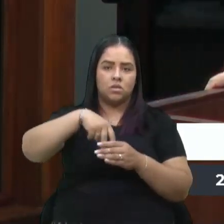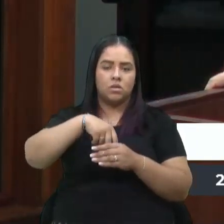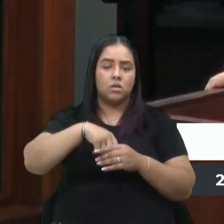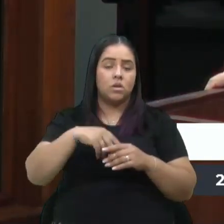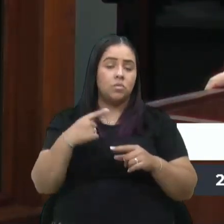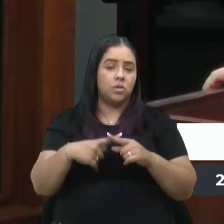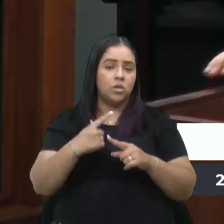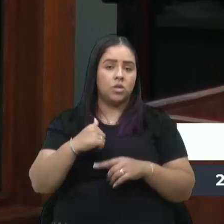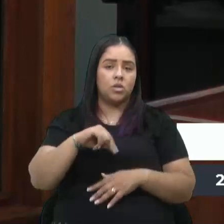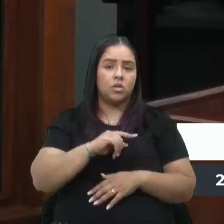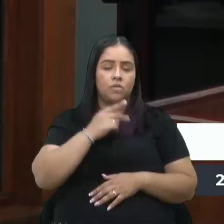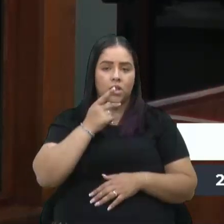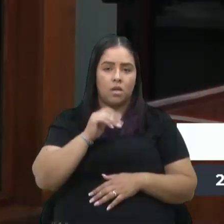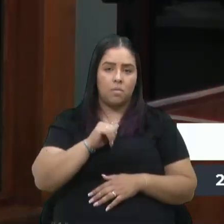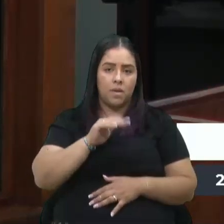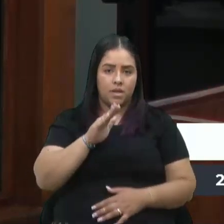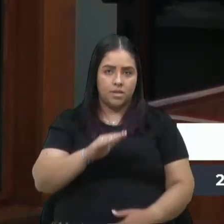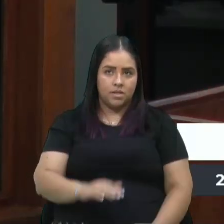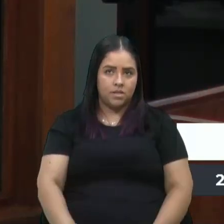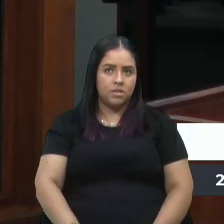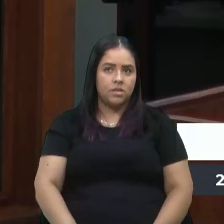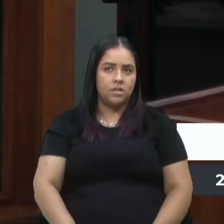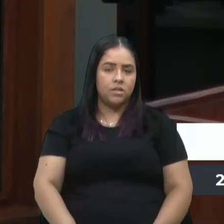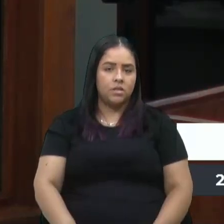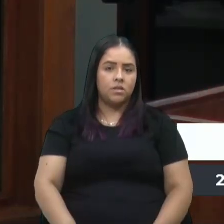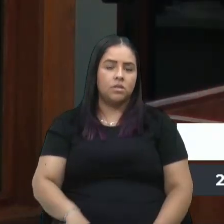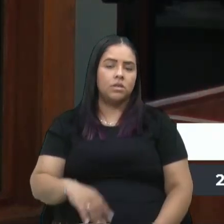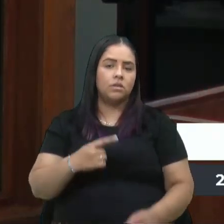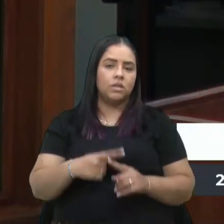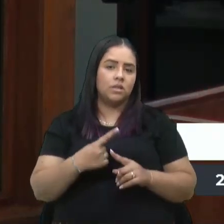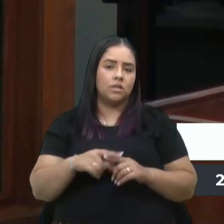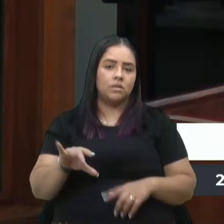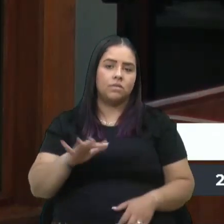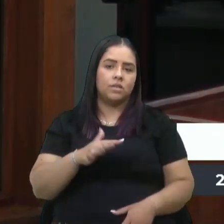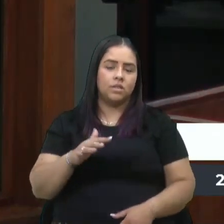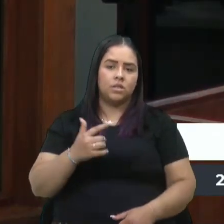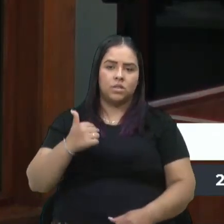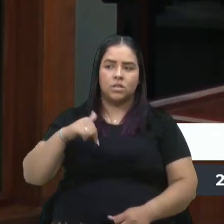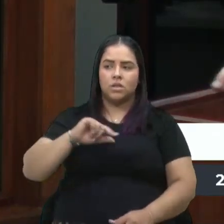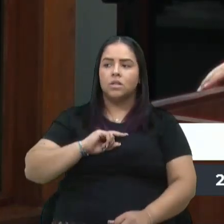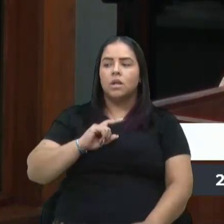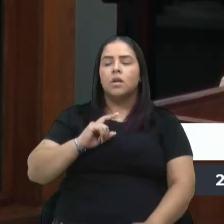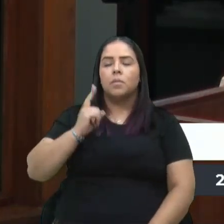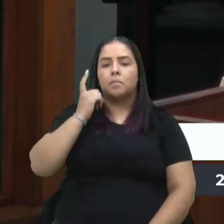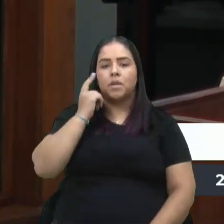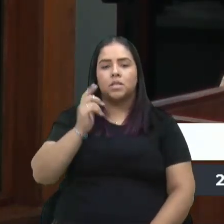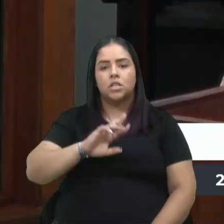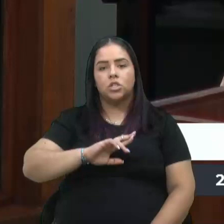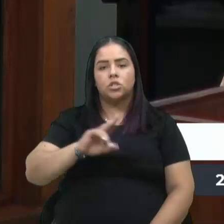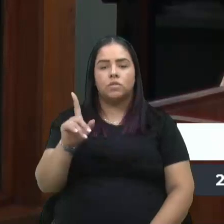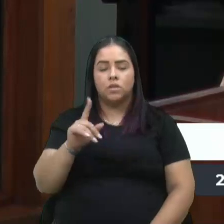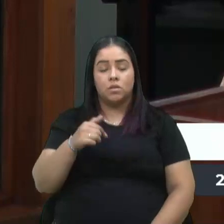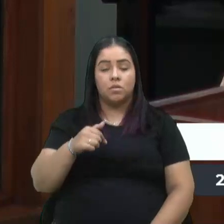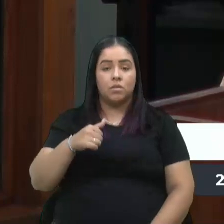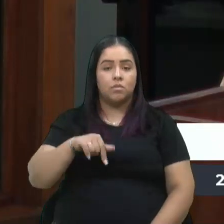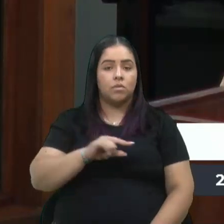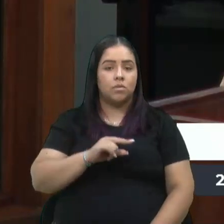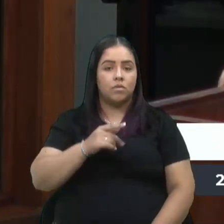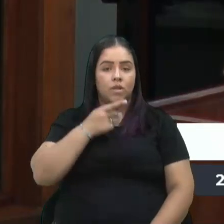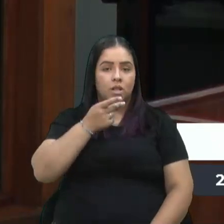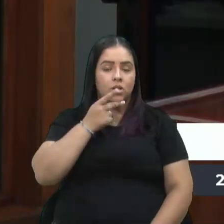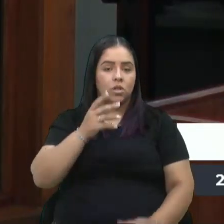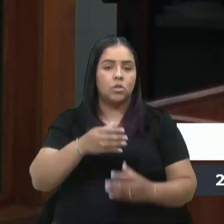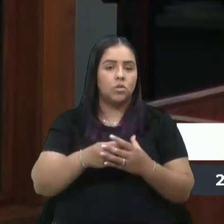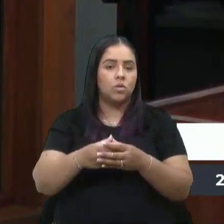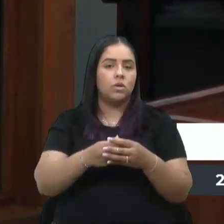porque a gente precisa falar cada vez mais. O mesmo que em muitas situações a pense diferente, mas a gente está falando de turismo.